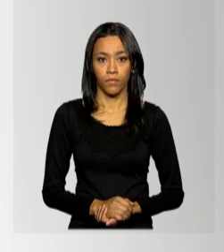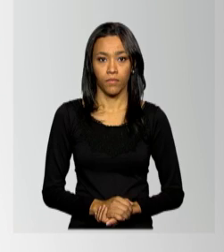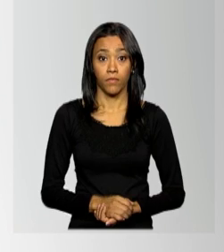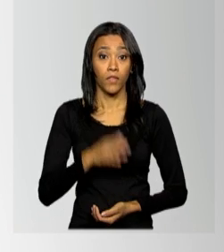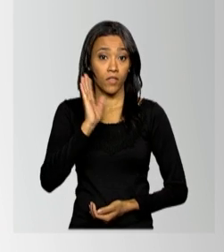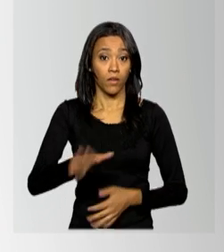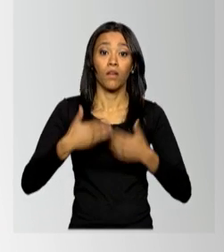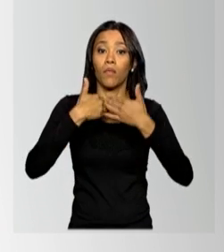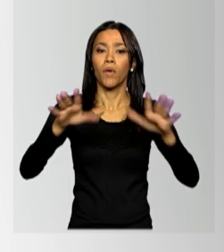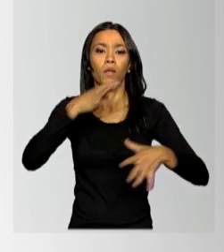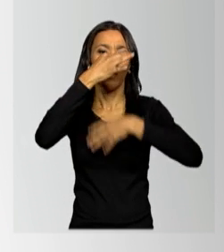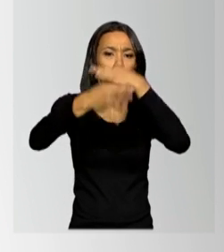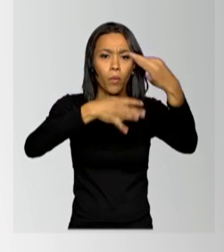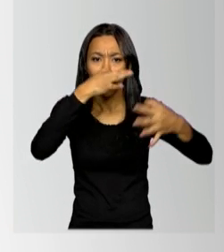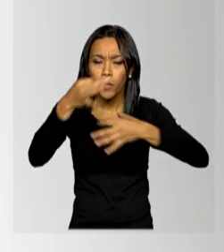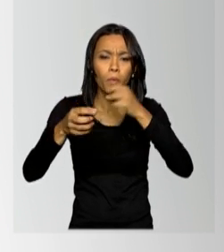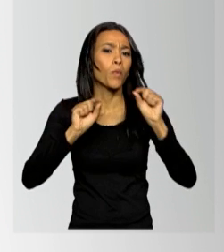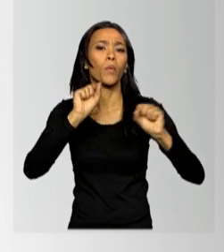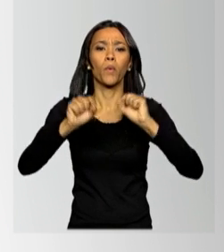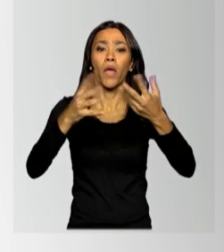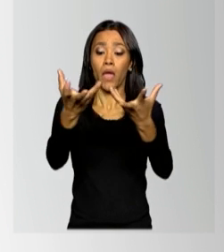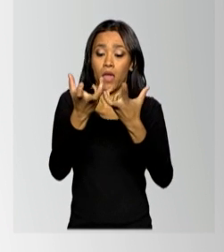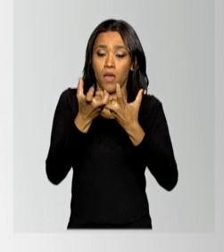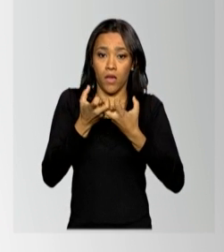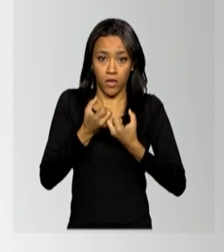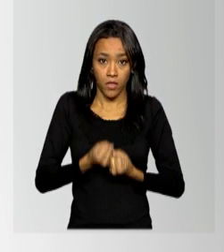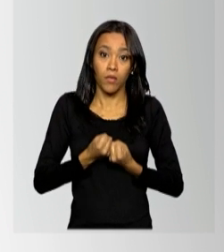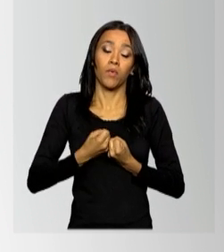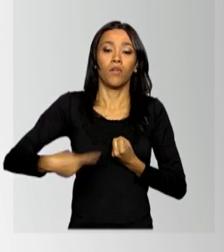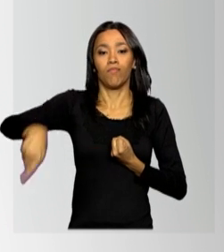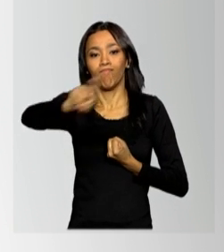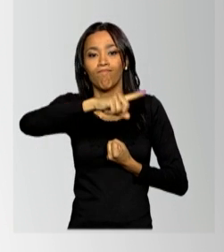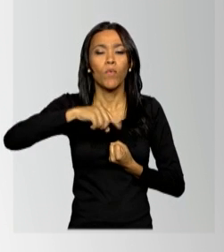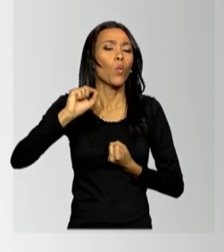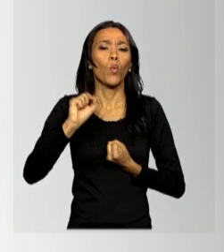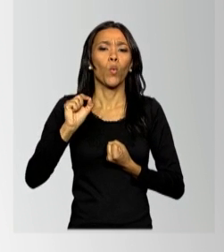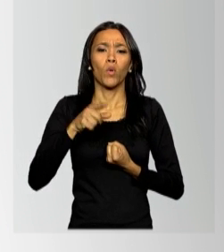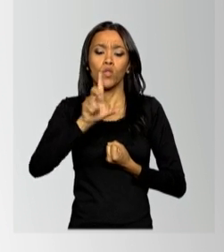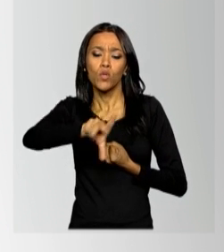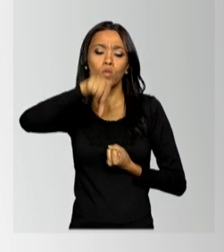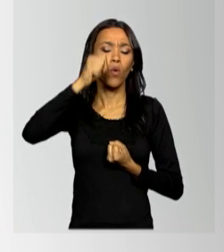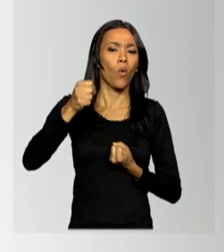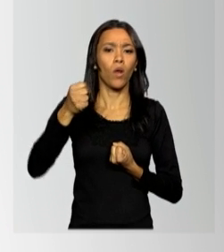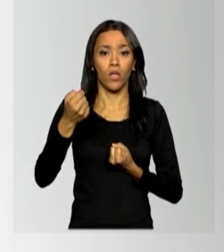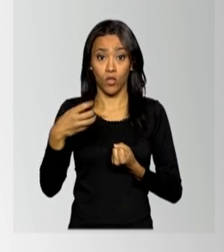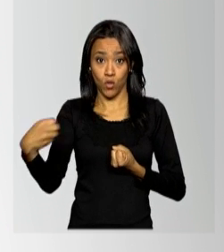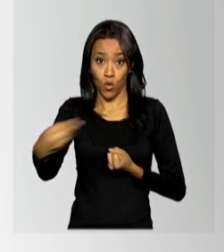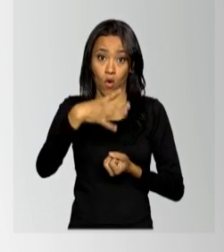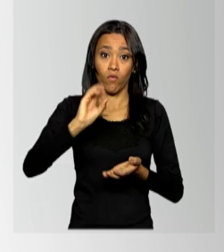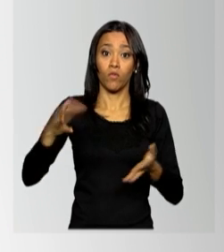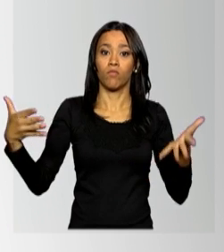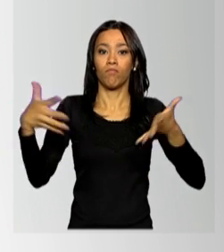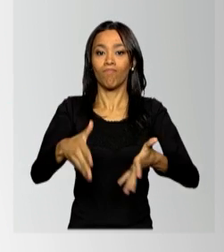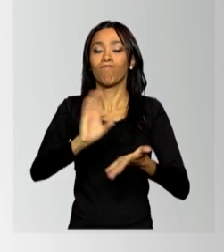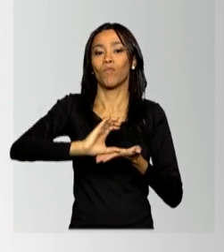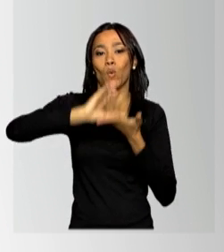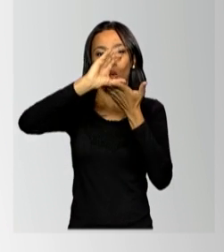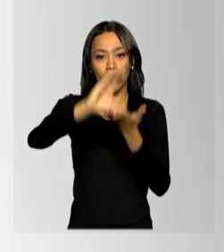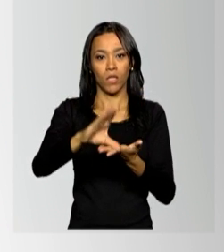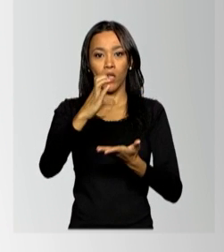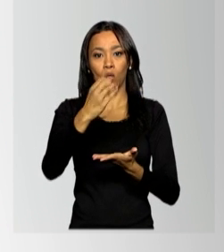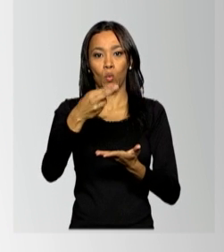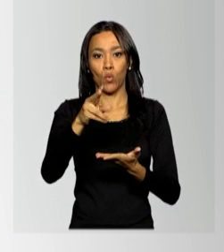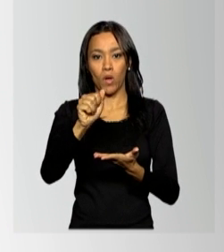Está aberta uma consulta pública para recebimento de contribuições sobre o processo de escolha de novos membros do Conselho Curador da